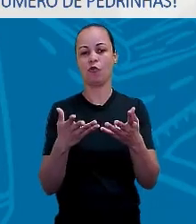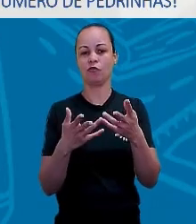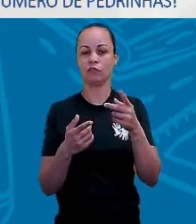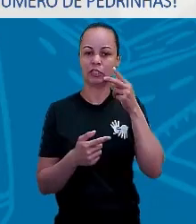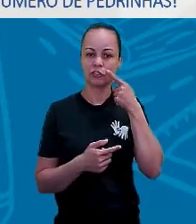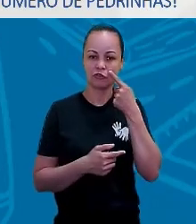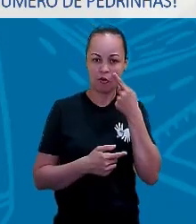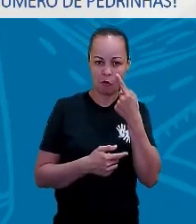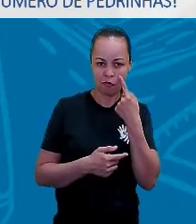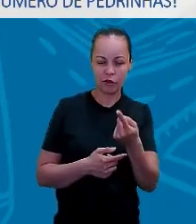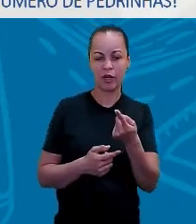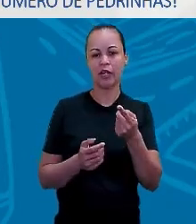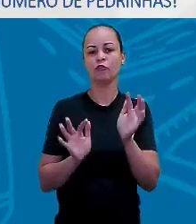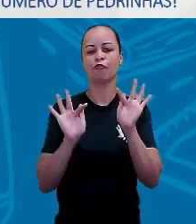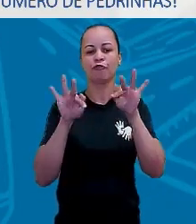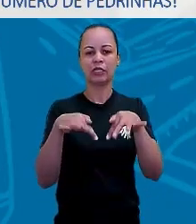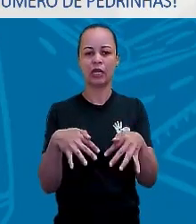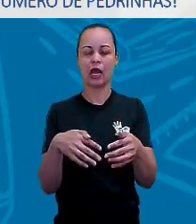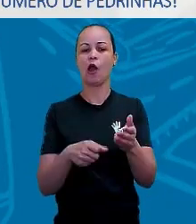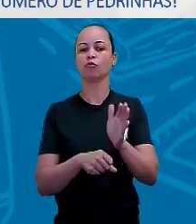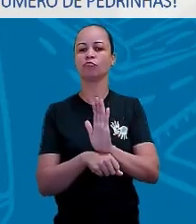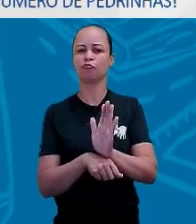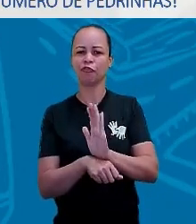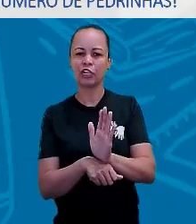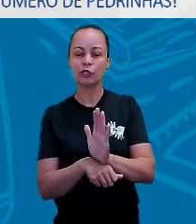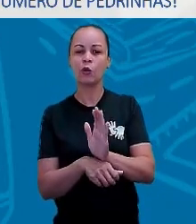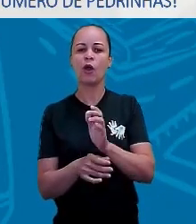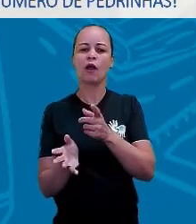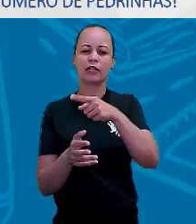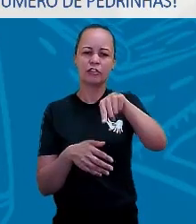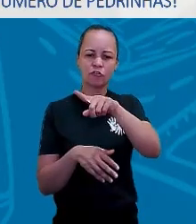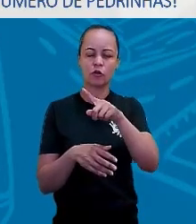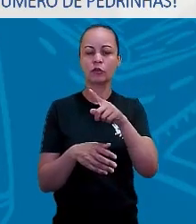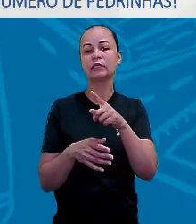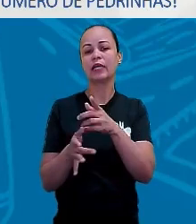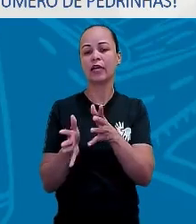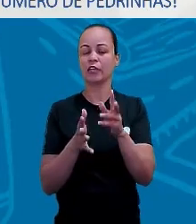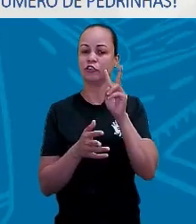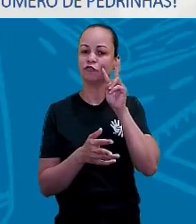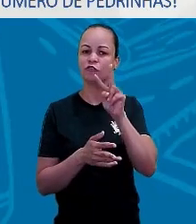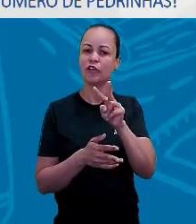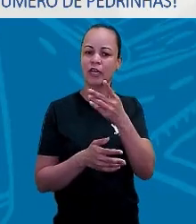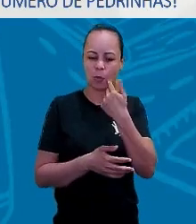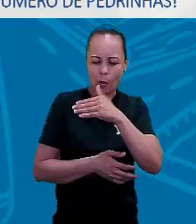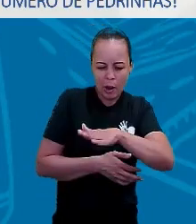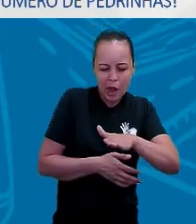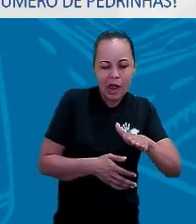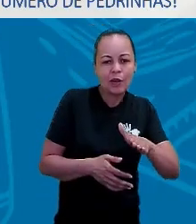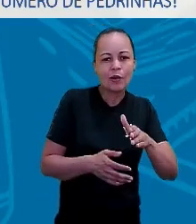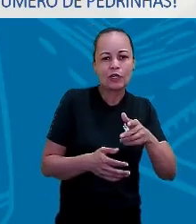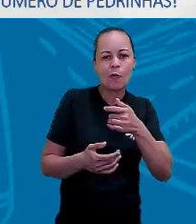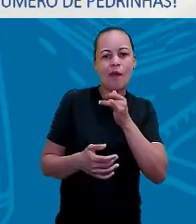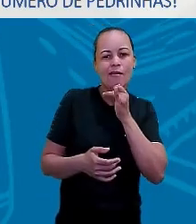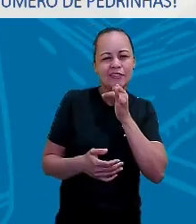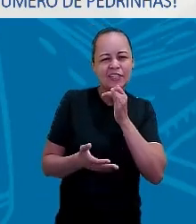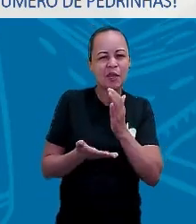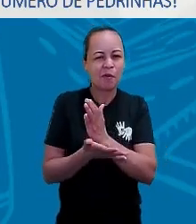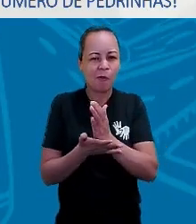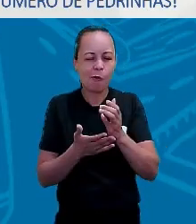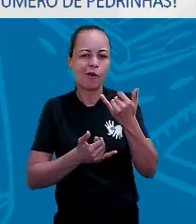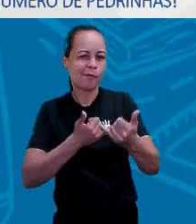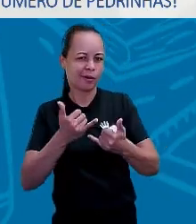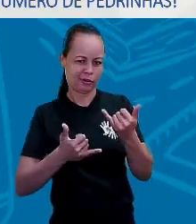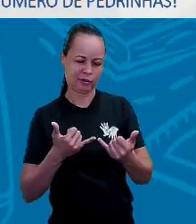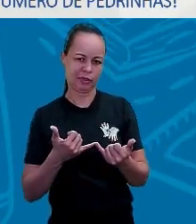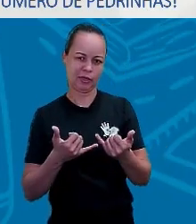vídeo que eu preparei um momento com as minhas crianças para que vocês pudessem ver alguns exemplos das brincadeiras. Então,